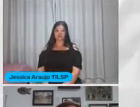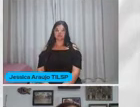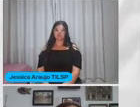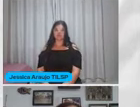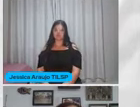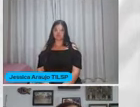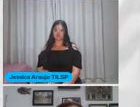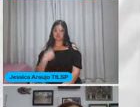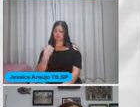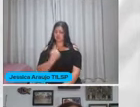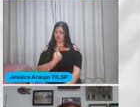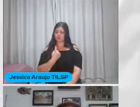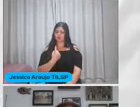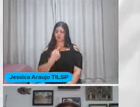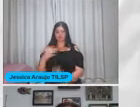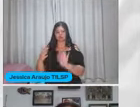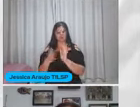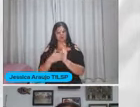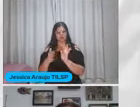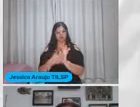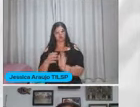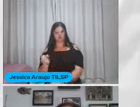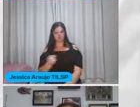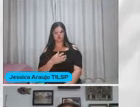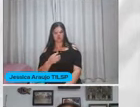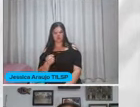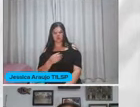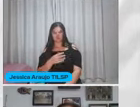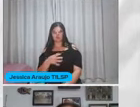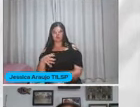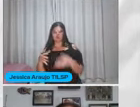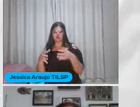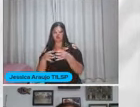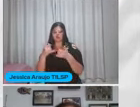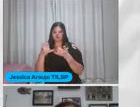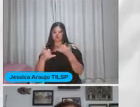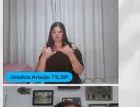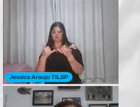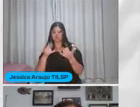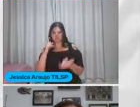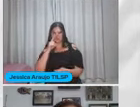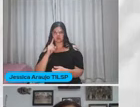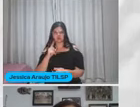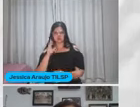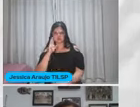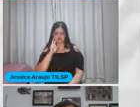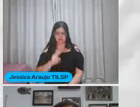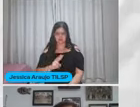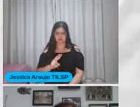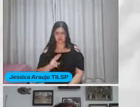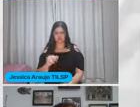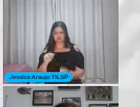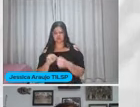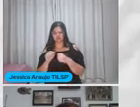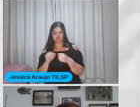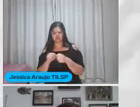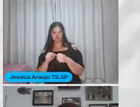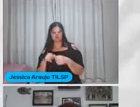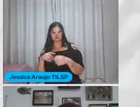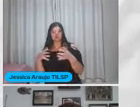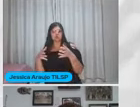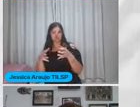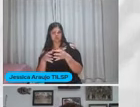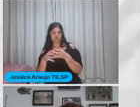Nós estamos com uma proposta nova Que é a Comunidade Brincar Não sei se tem alguém aqui assistindo a gente Que faz parte da nossa